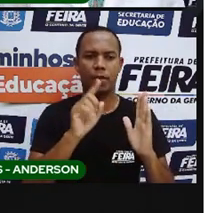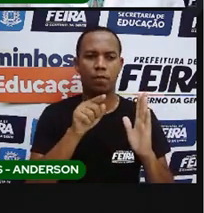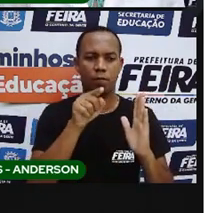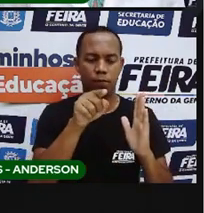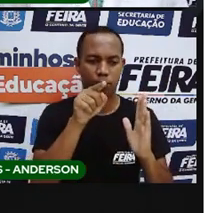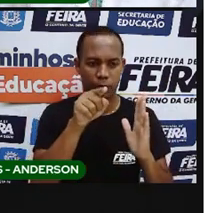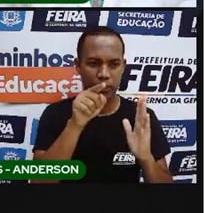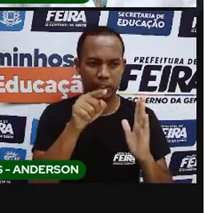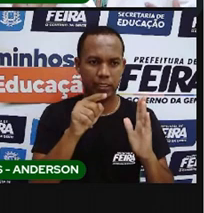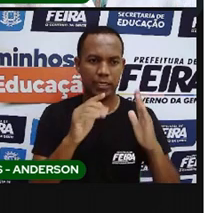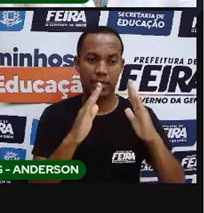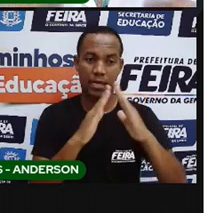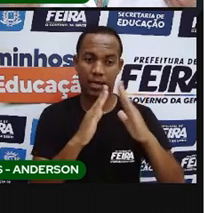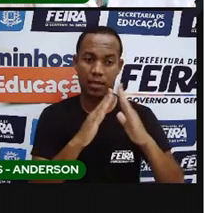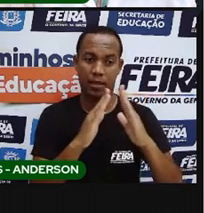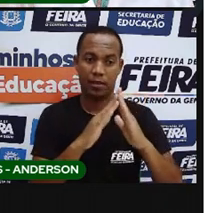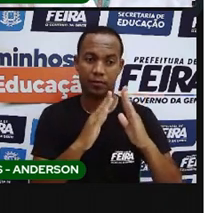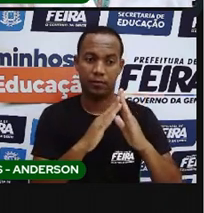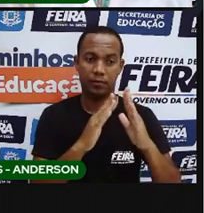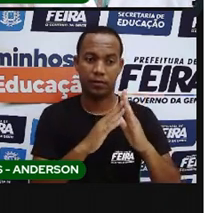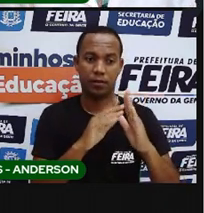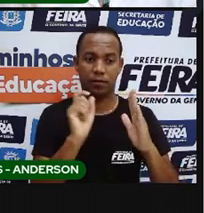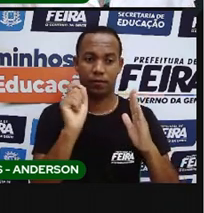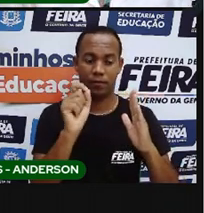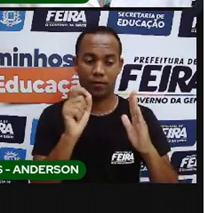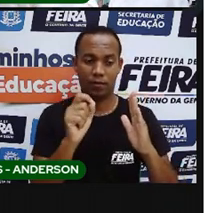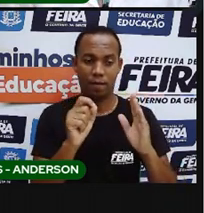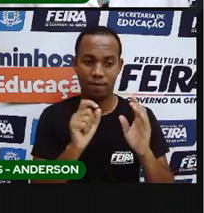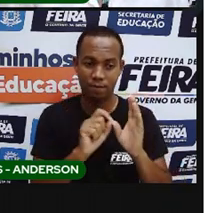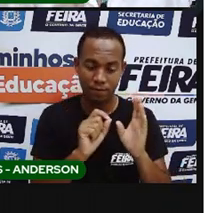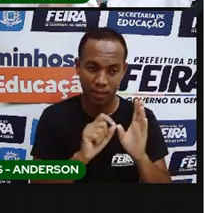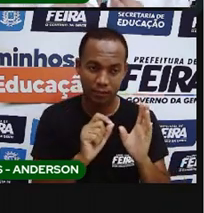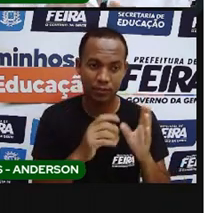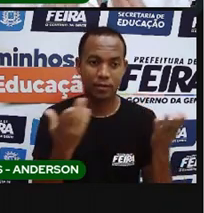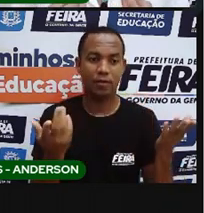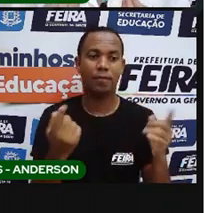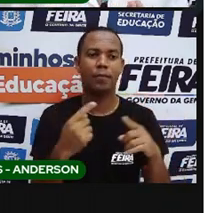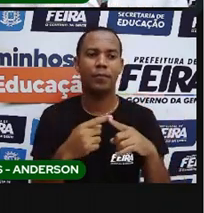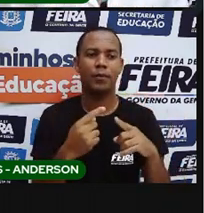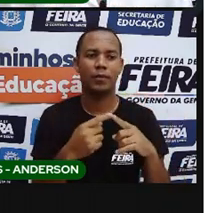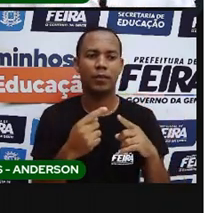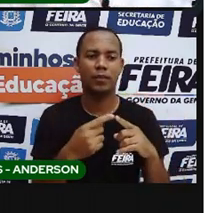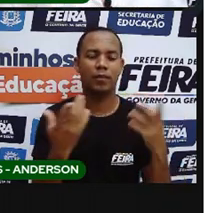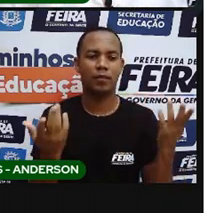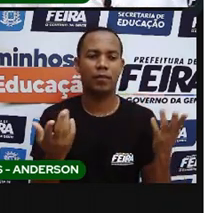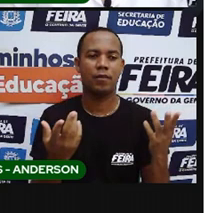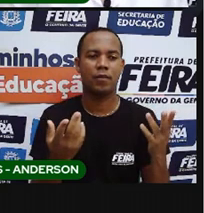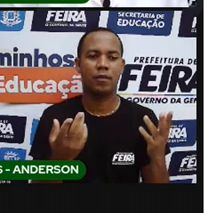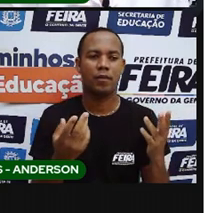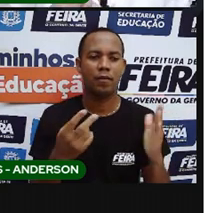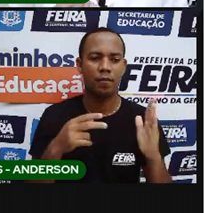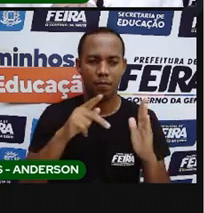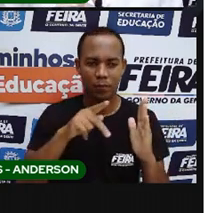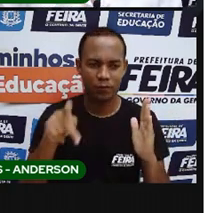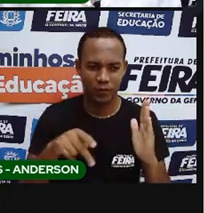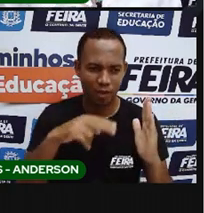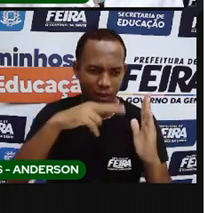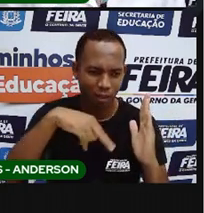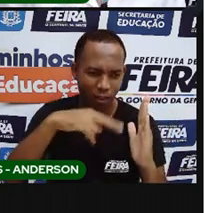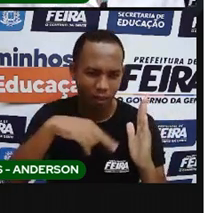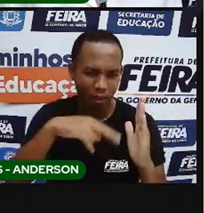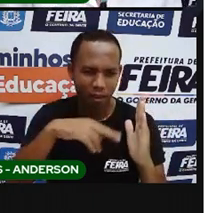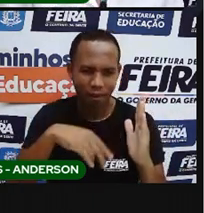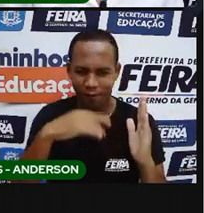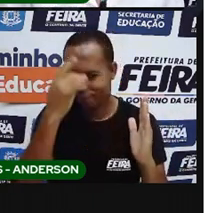vocês tentem. Porque se a prova estiver aqui fazendo a leitura, fica meio que... Irmãozinha bem, já dá para vocês. Então, agora é a hora de